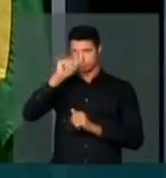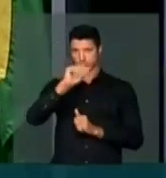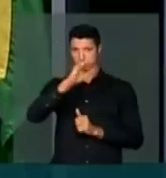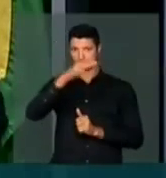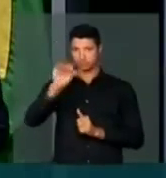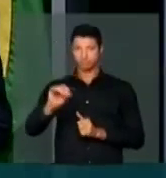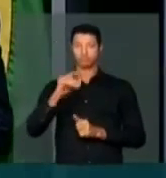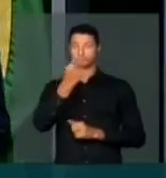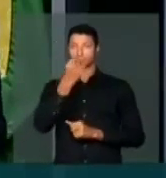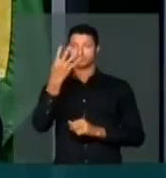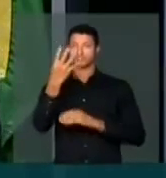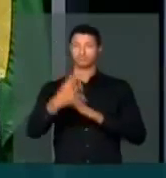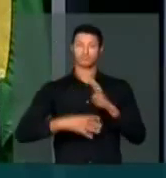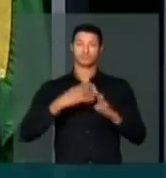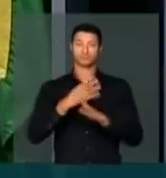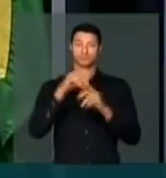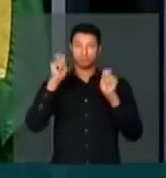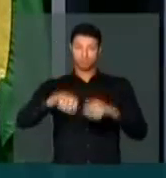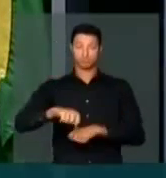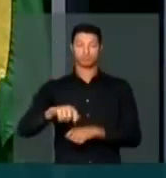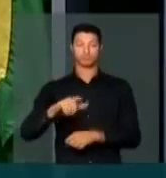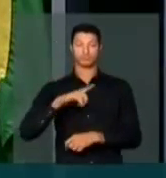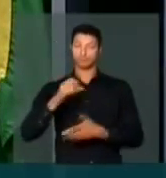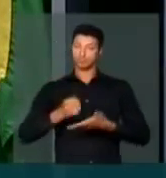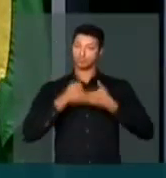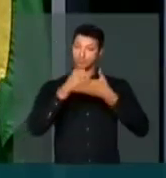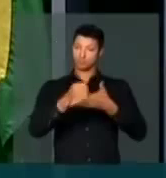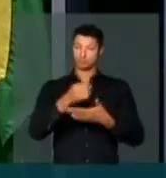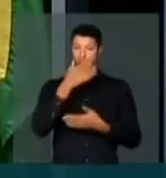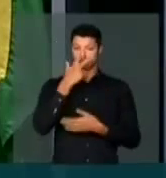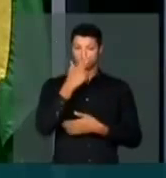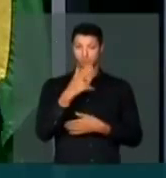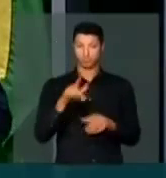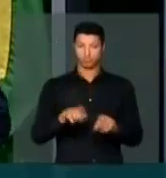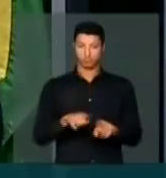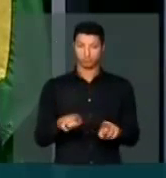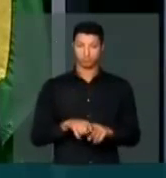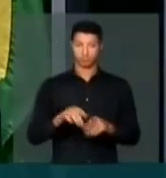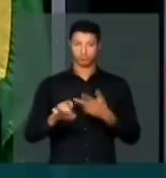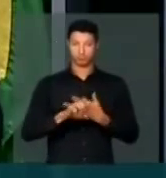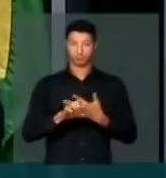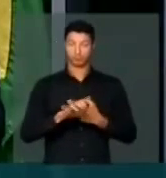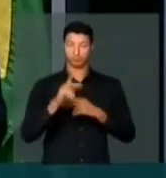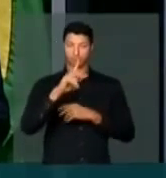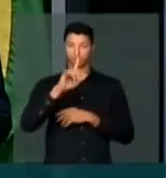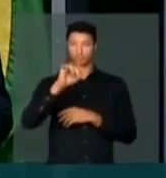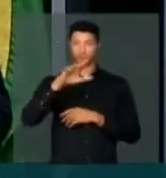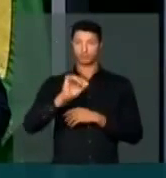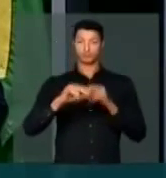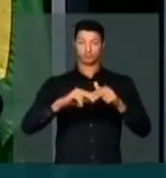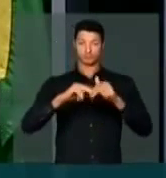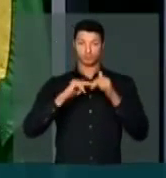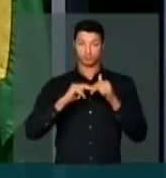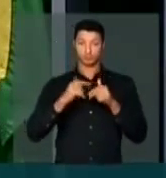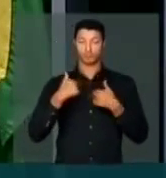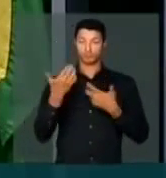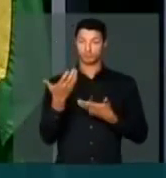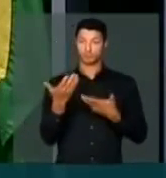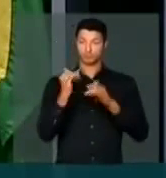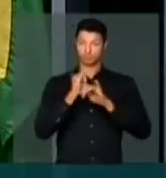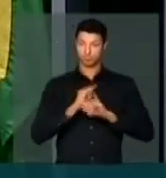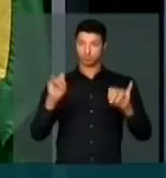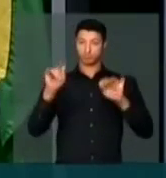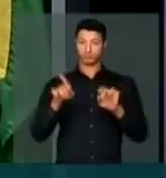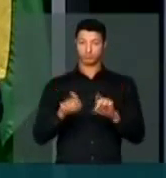ações, a cada quatro meses deve ser levada em consideração a execução desse plano. Portanto, eu quero dizer